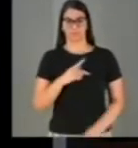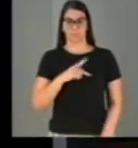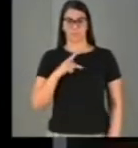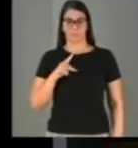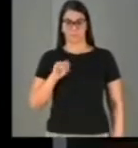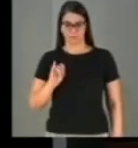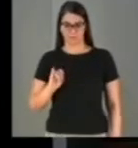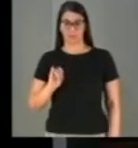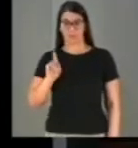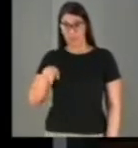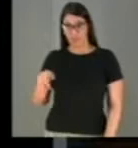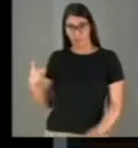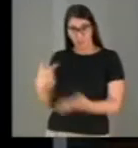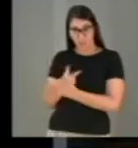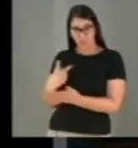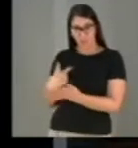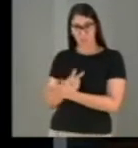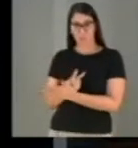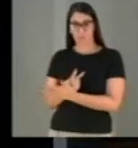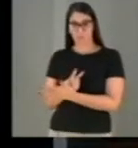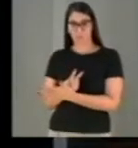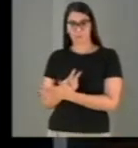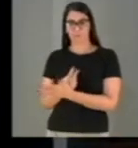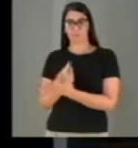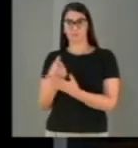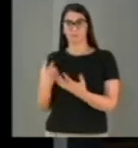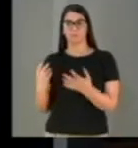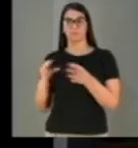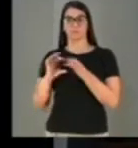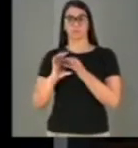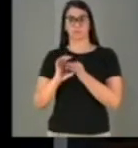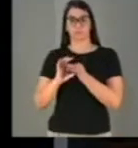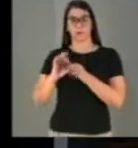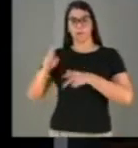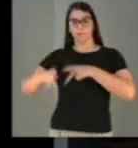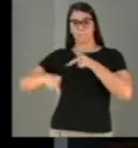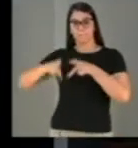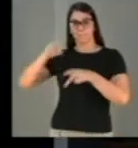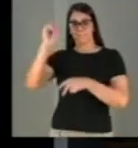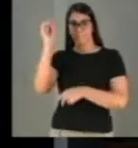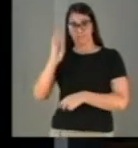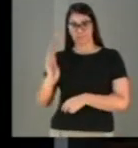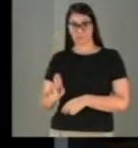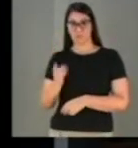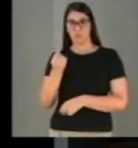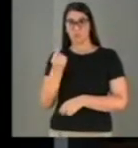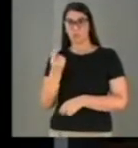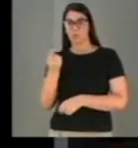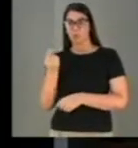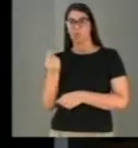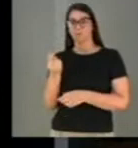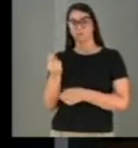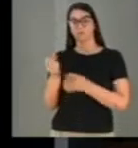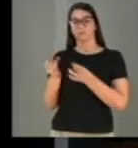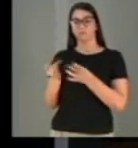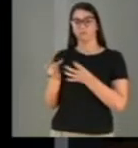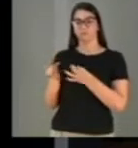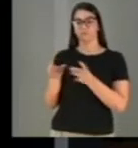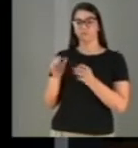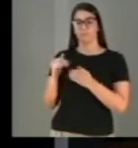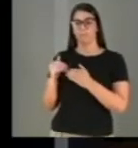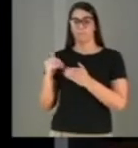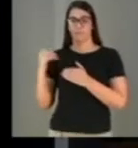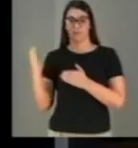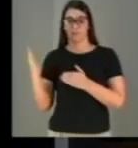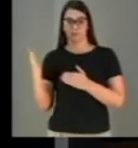foi um erro que atrela a produção brasileira ao custo praticado na importação, descarregando nossa